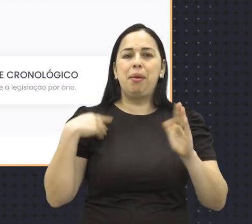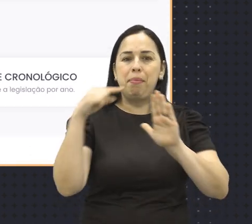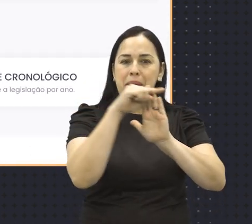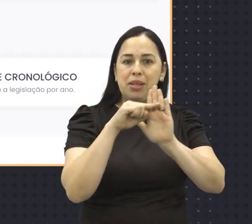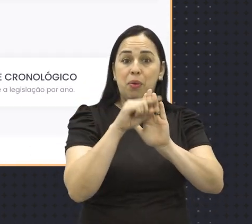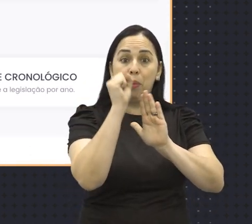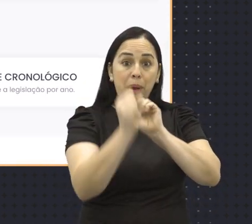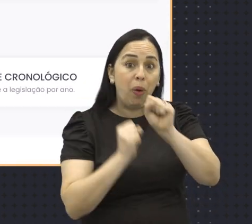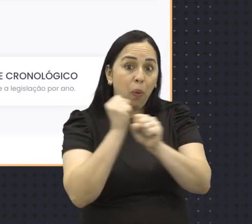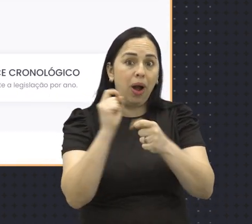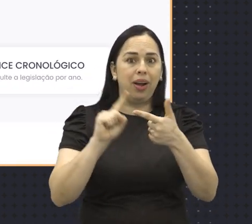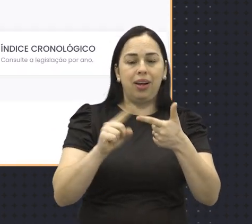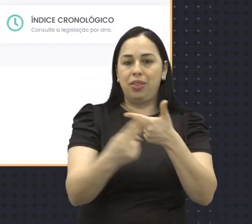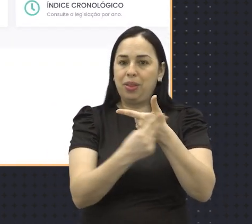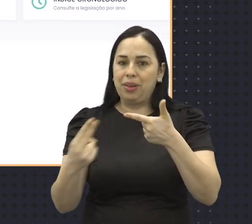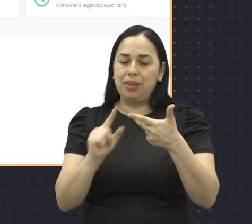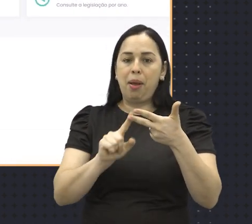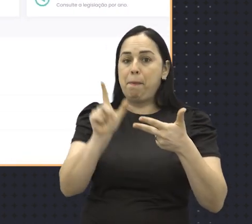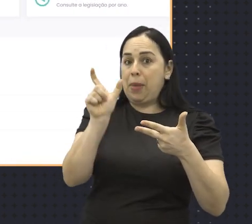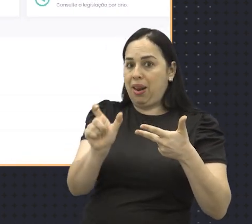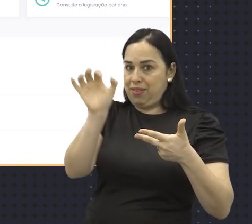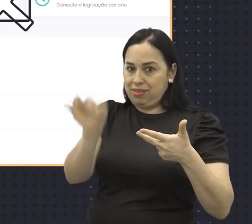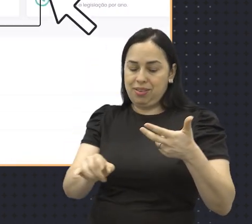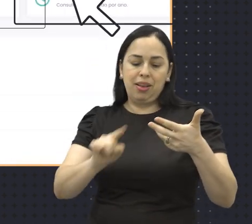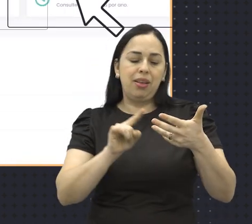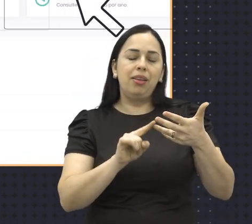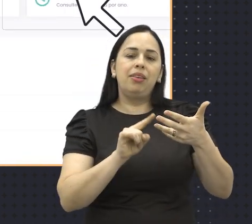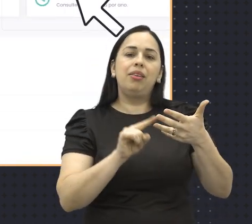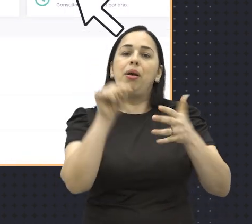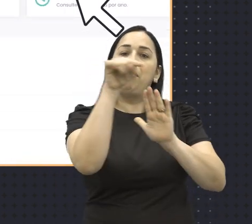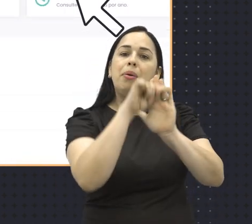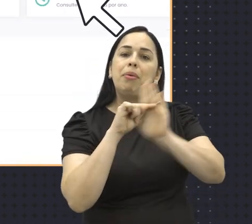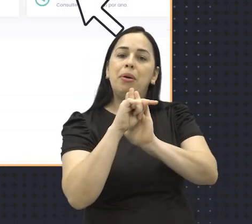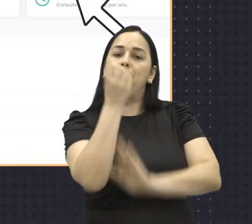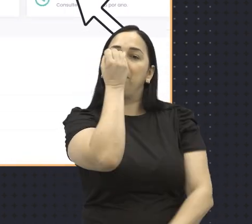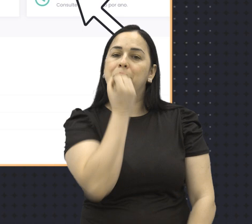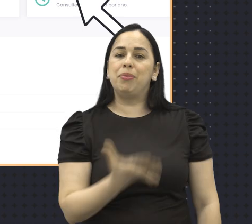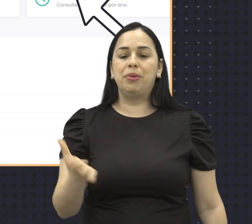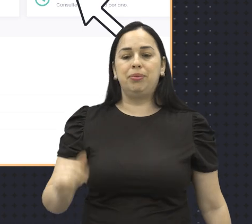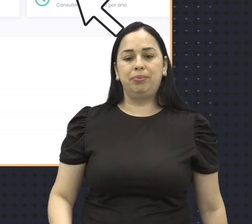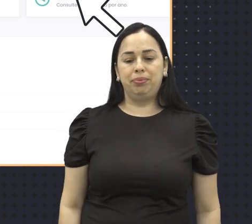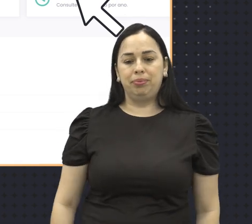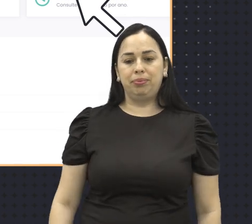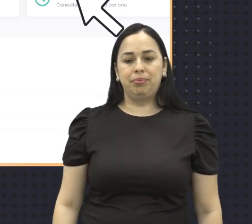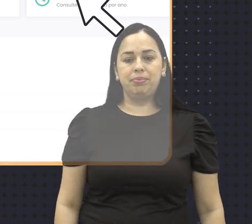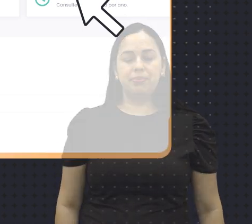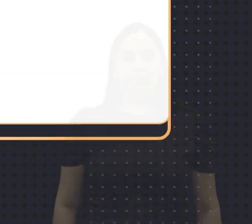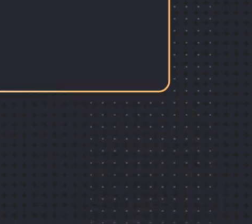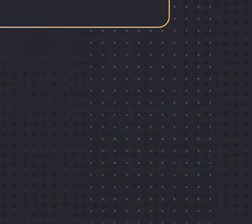consultar a lei pelo ano, autor, palavra-chave e outros filtros. Uma boa pesquisa!